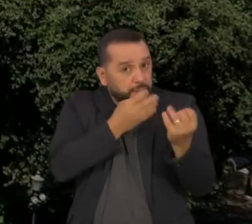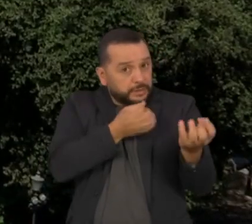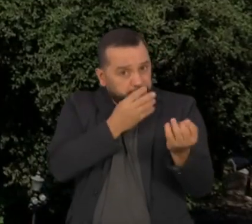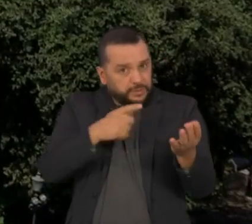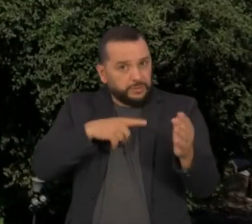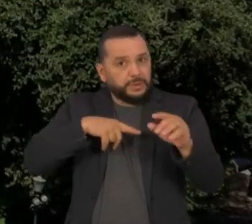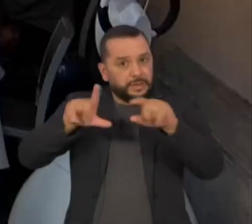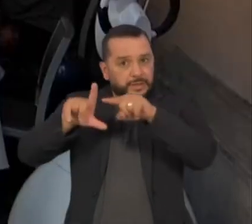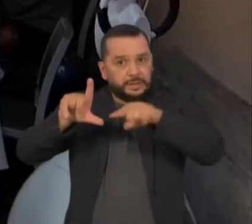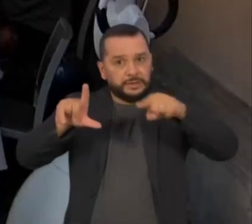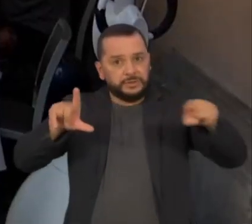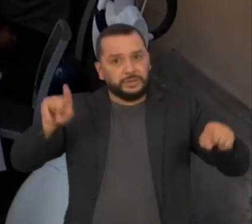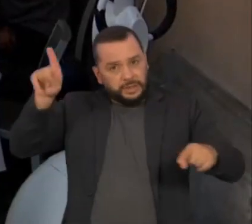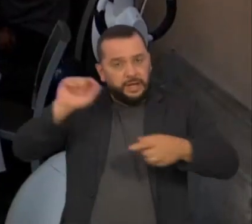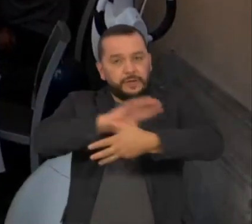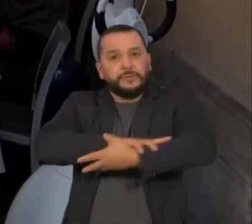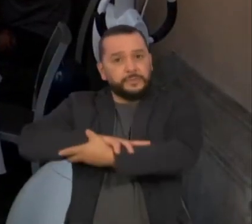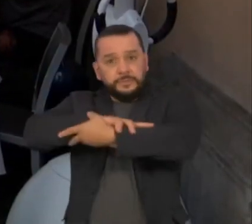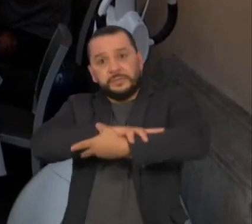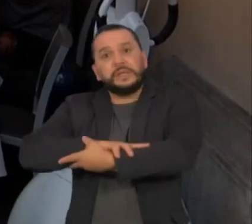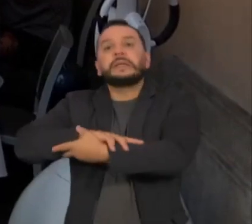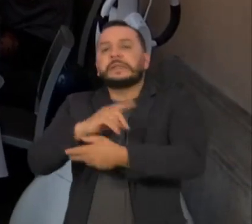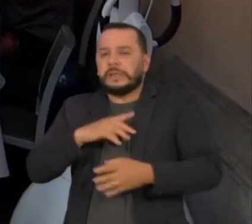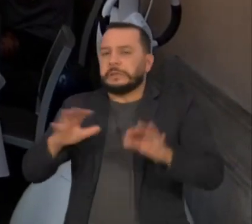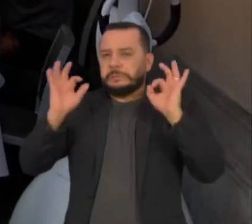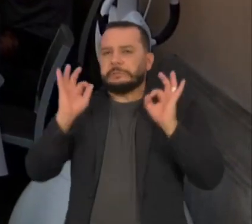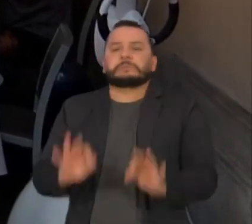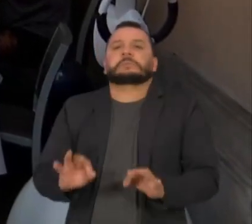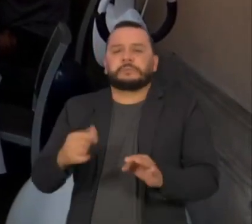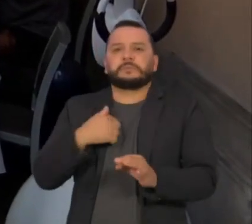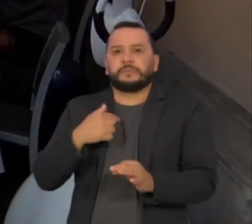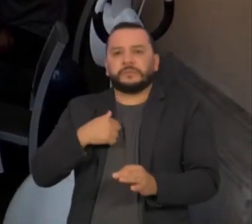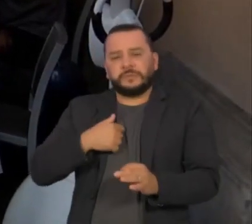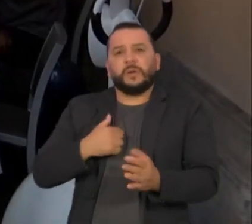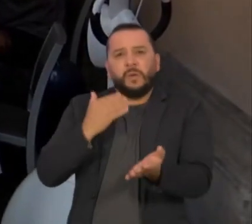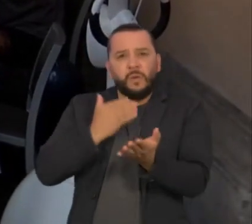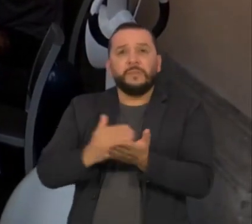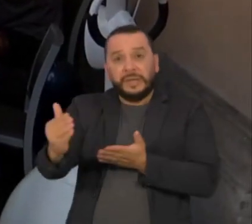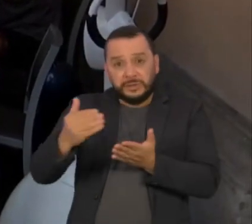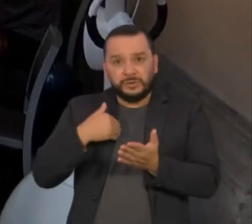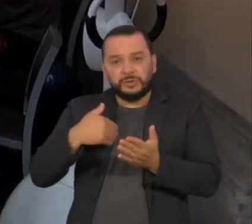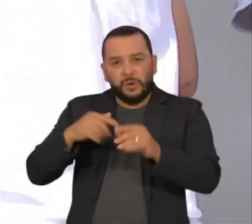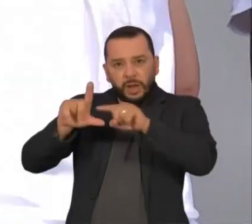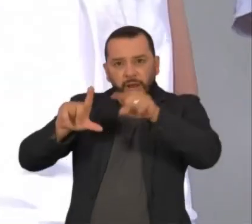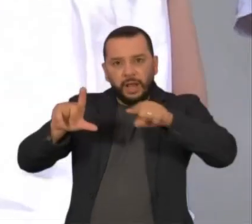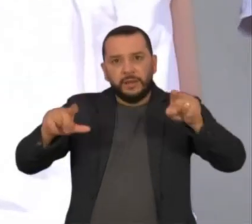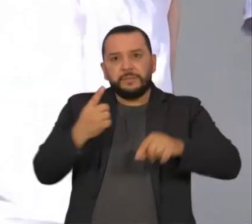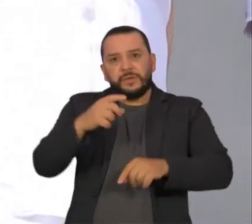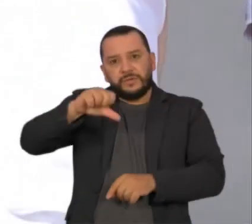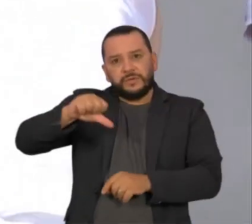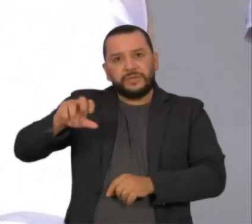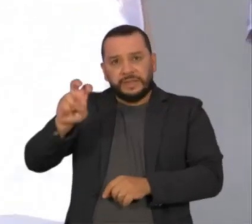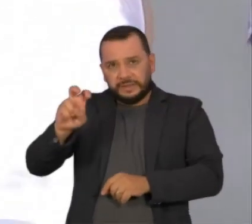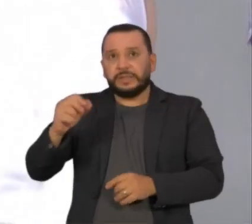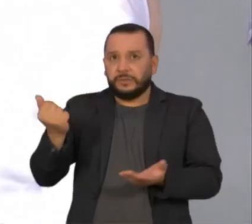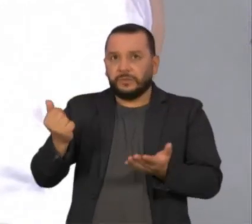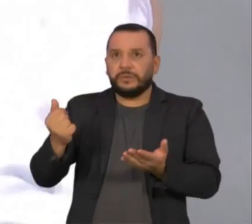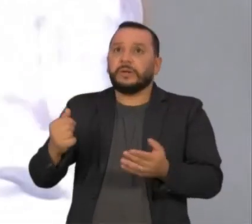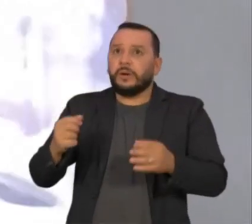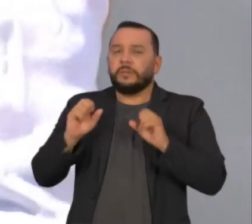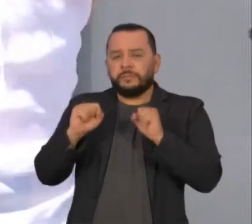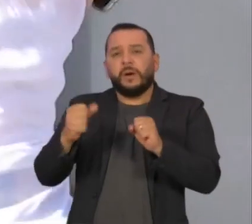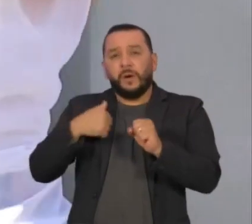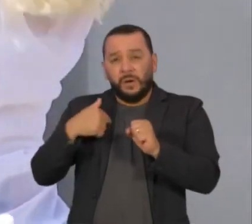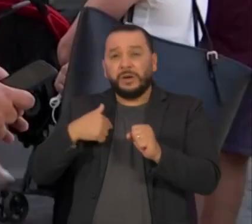de Estatísticas da União Europeia são os mais acentuados desde o início dos registros em 1995 e podem ser ainda piores,